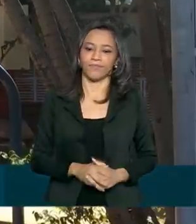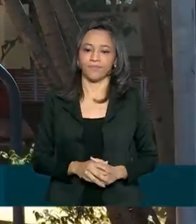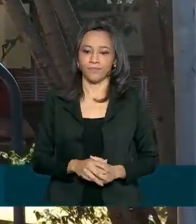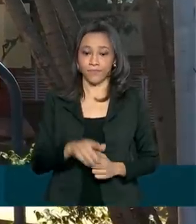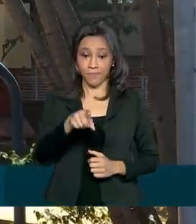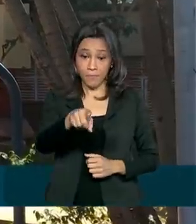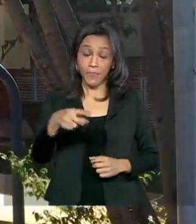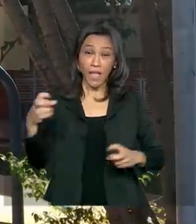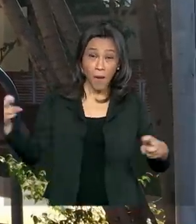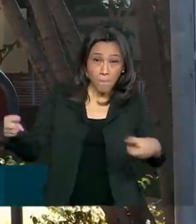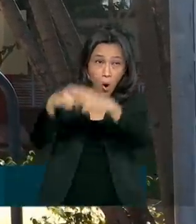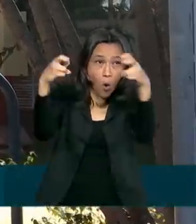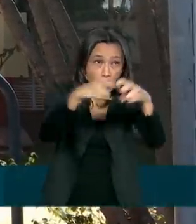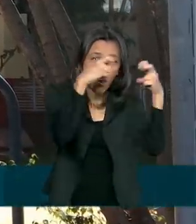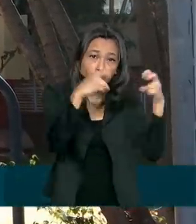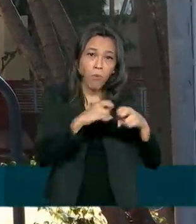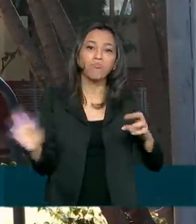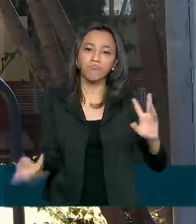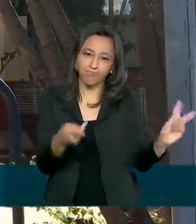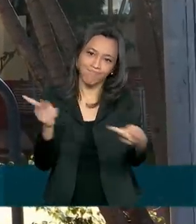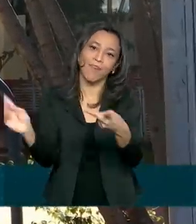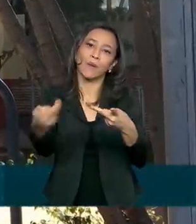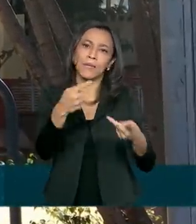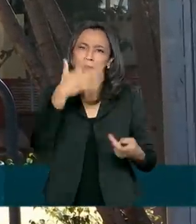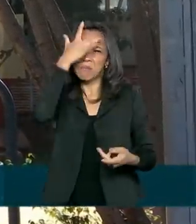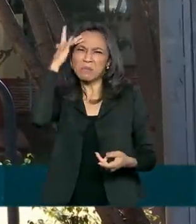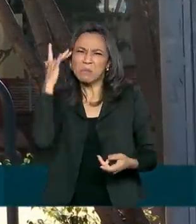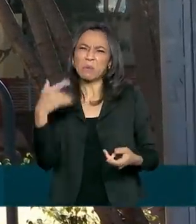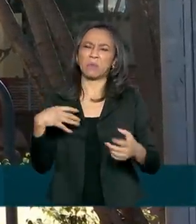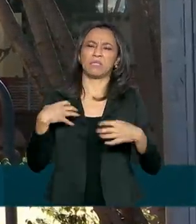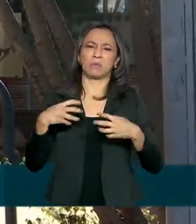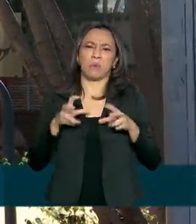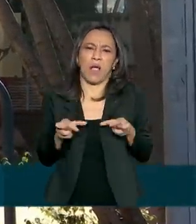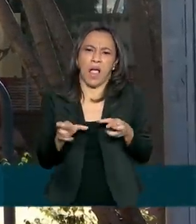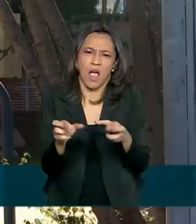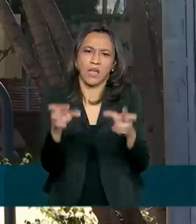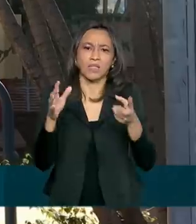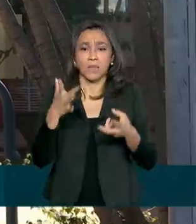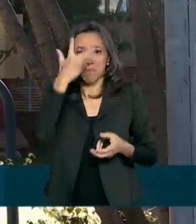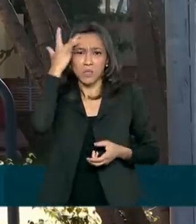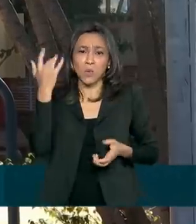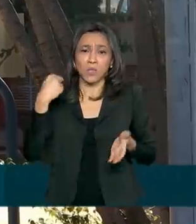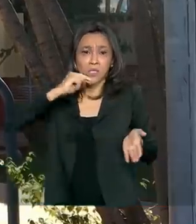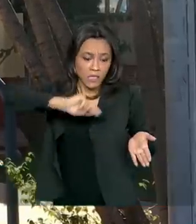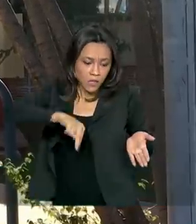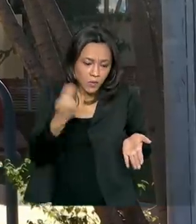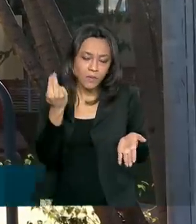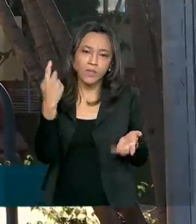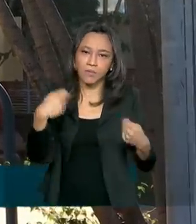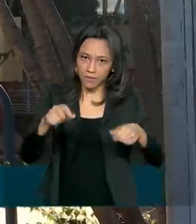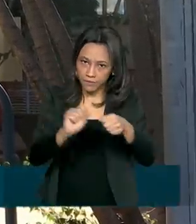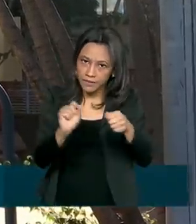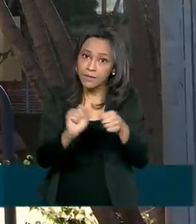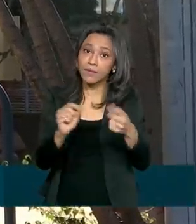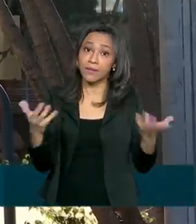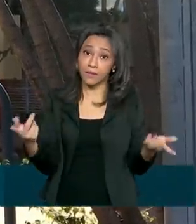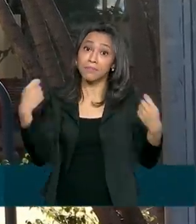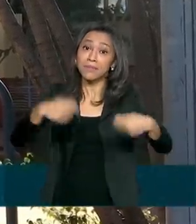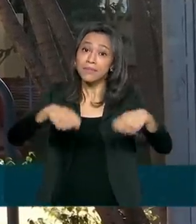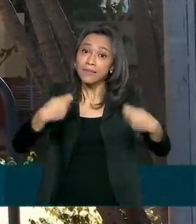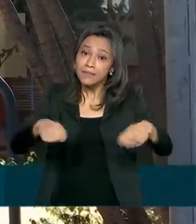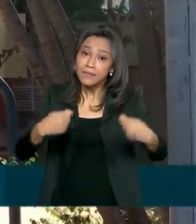Acidentes continuam acontecendo. Pessoas com anemia, pessoas com câncer, pessoas com cirurgia que já precisam ser feitas. Há